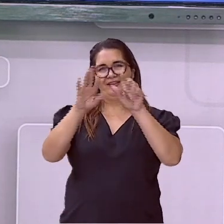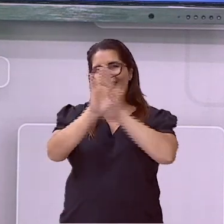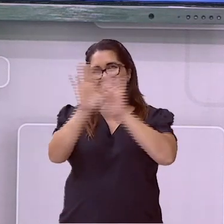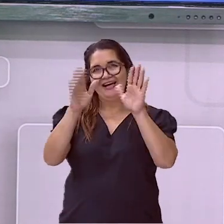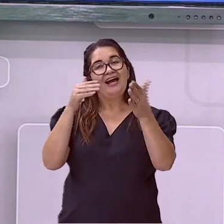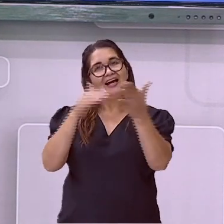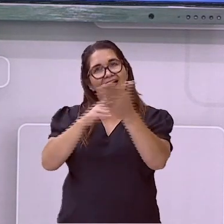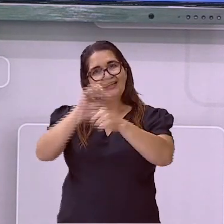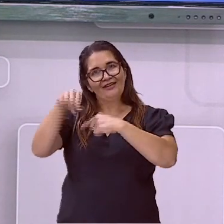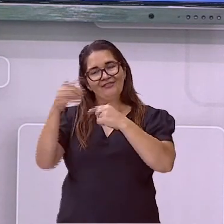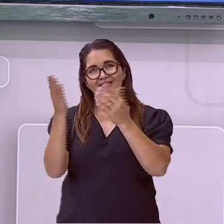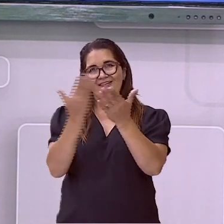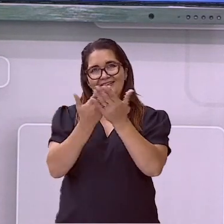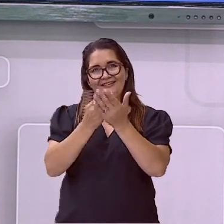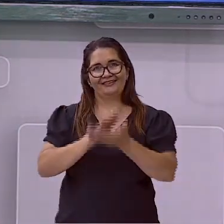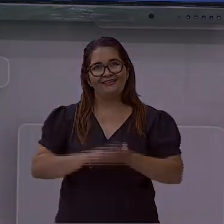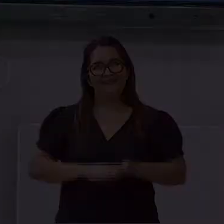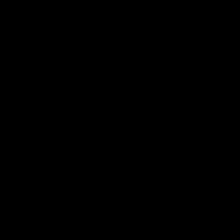Até a próxima!